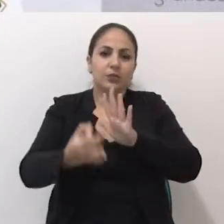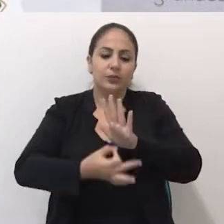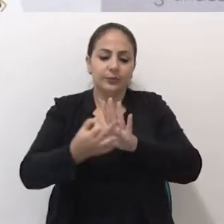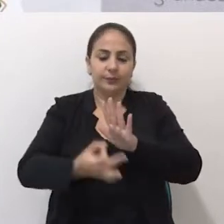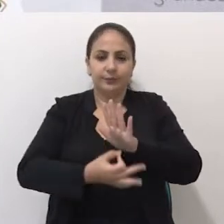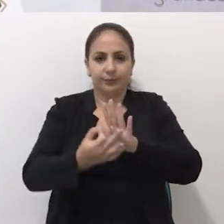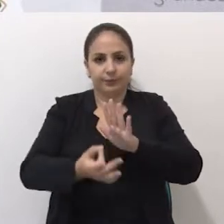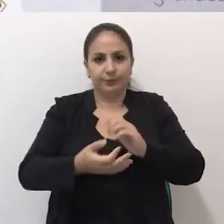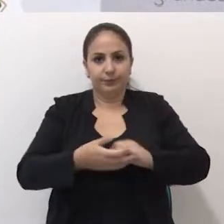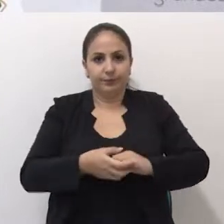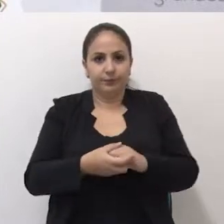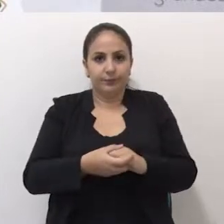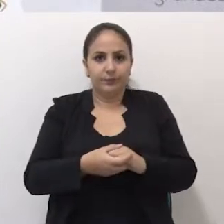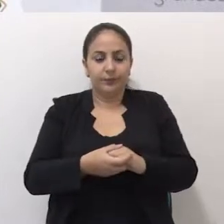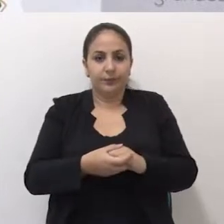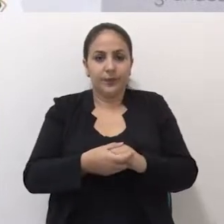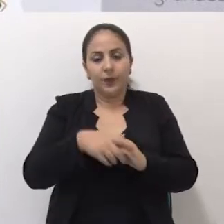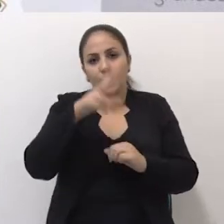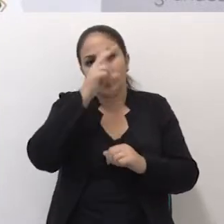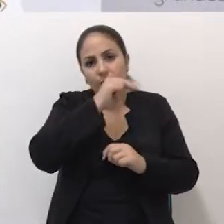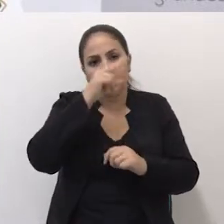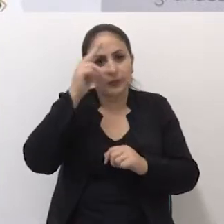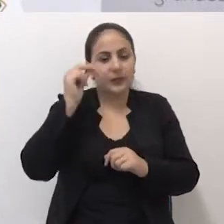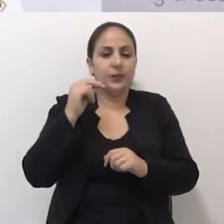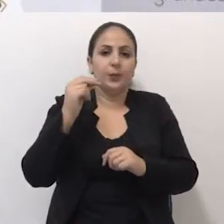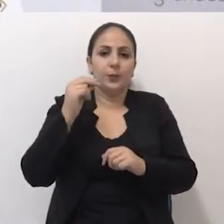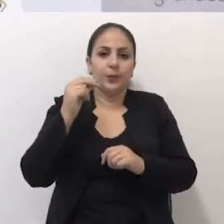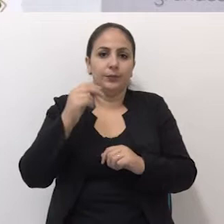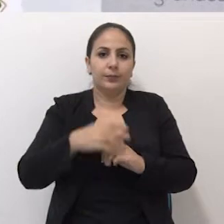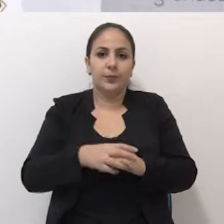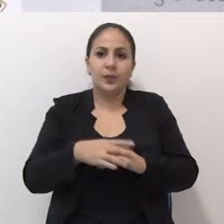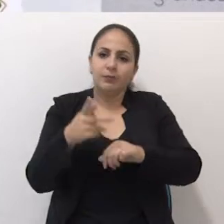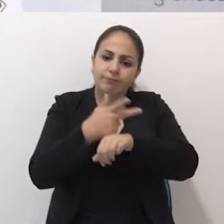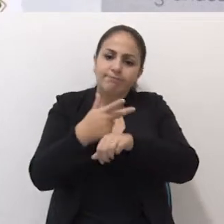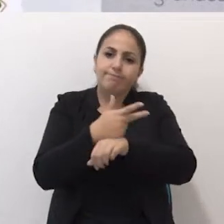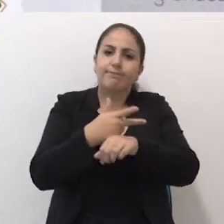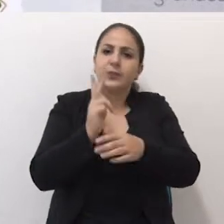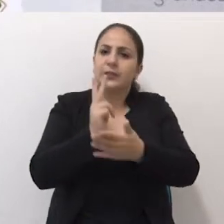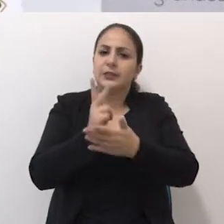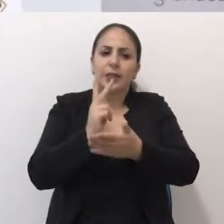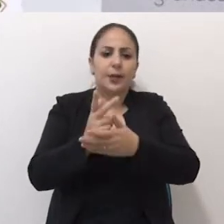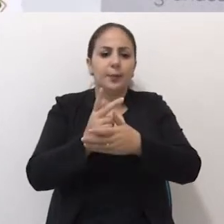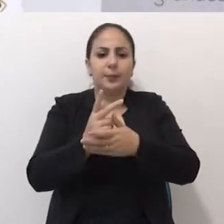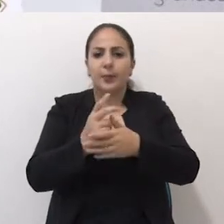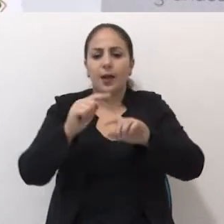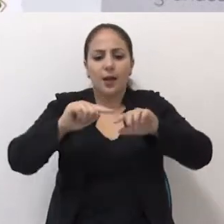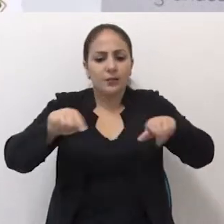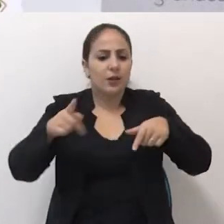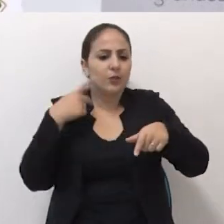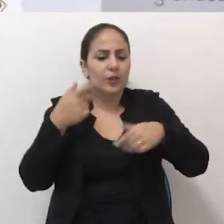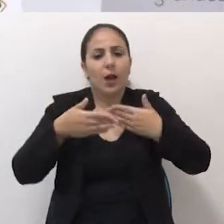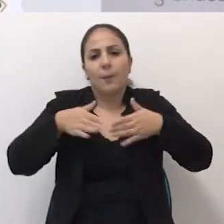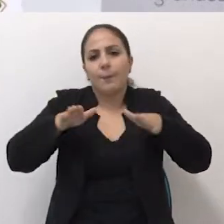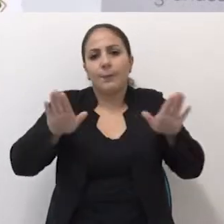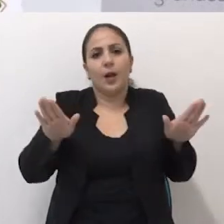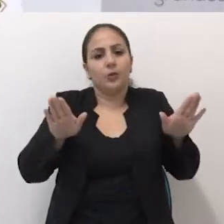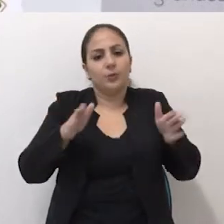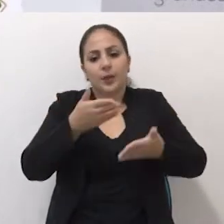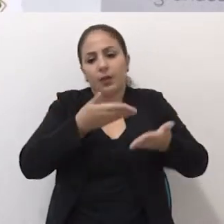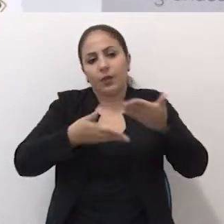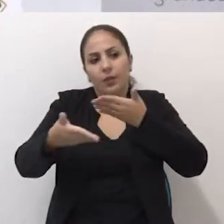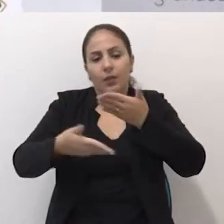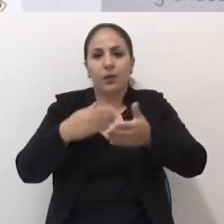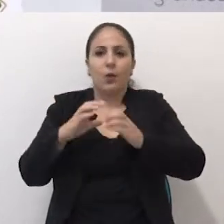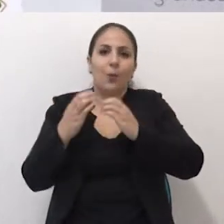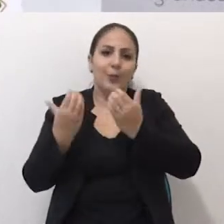algumas indicações ao Executivo e procurar estar com o gabinete sempre aberto para atender bem